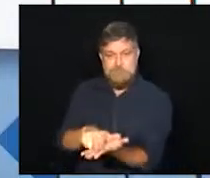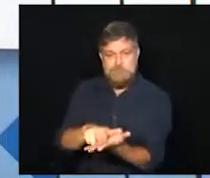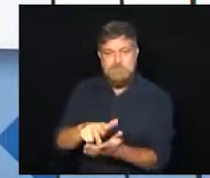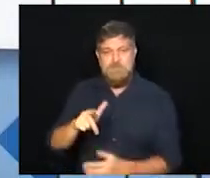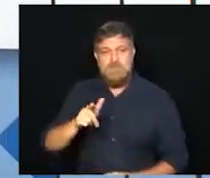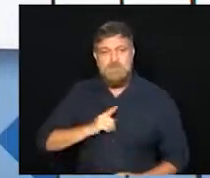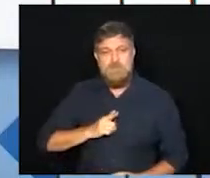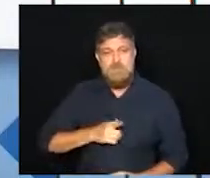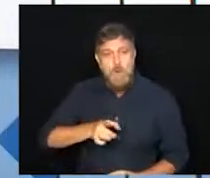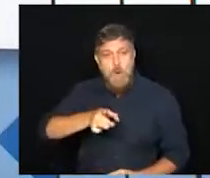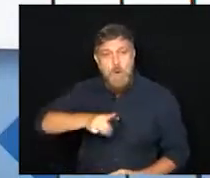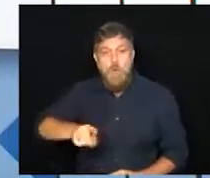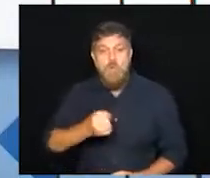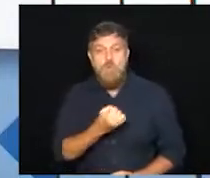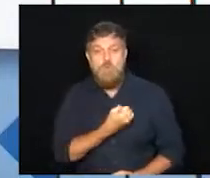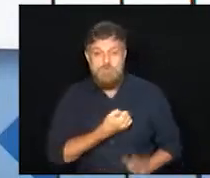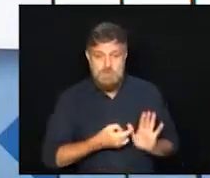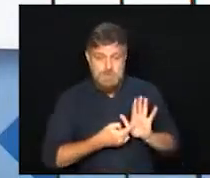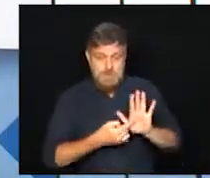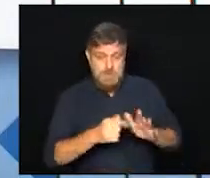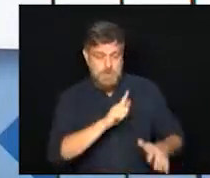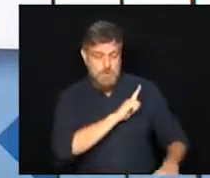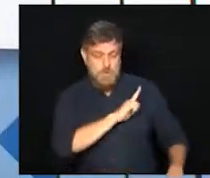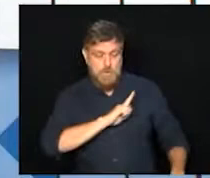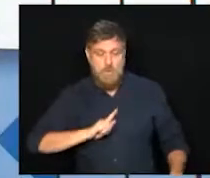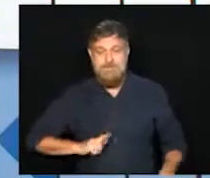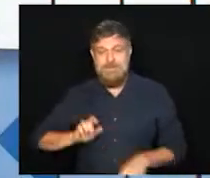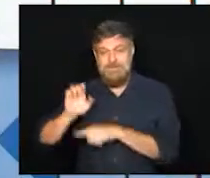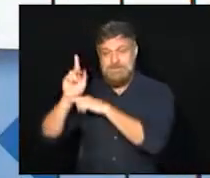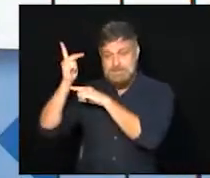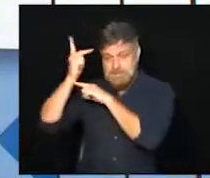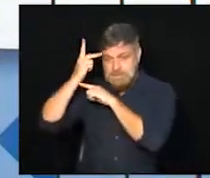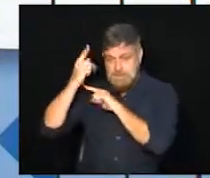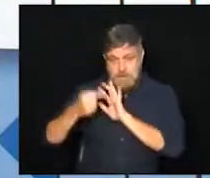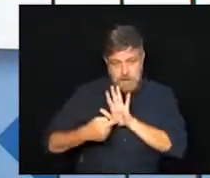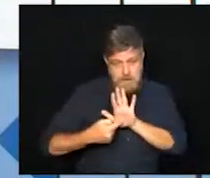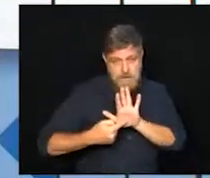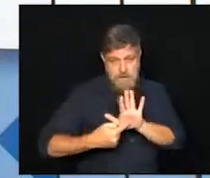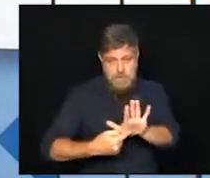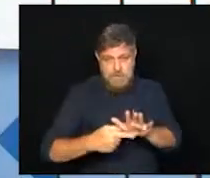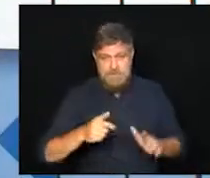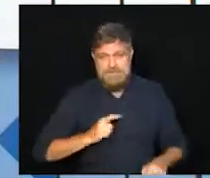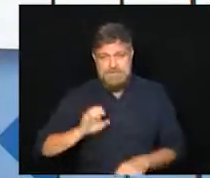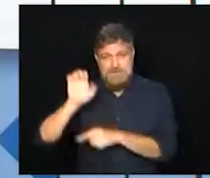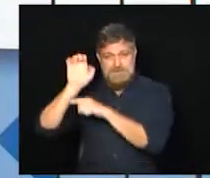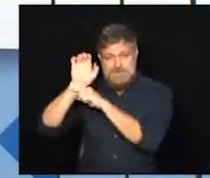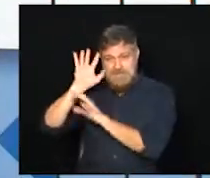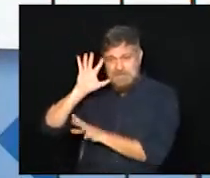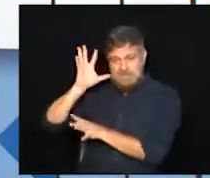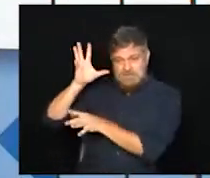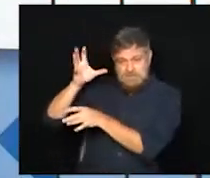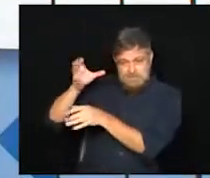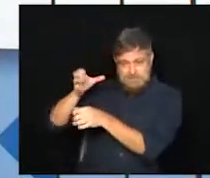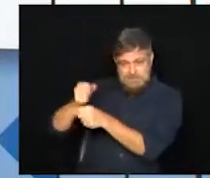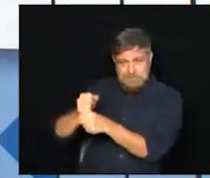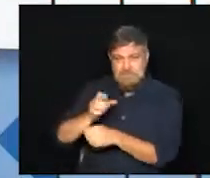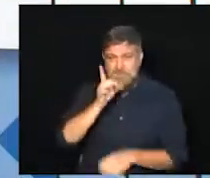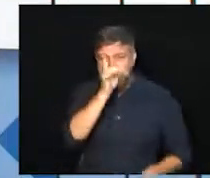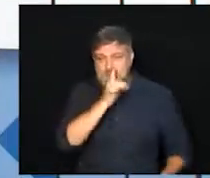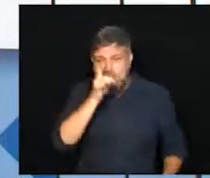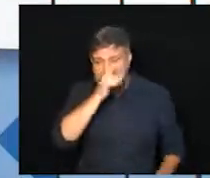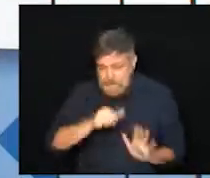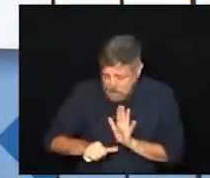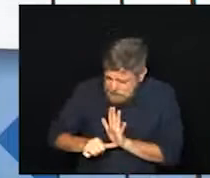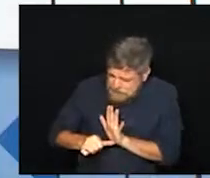uma última atualização do governo do estado de São Paulo que aponta no estado que neste domingo pela